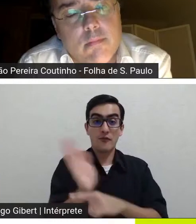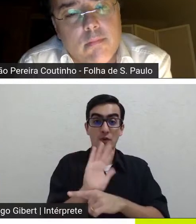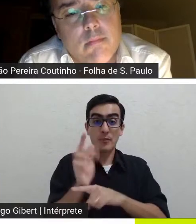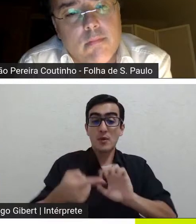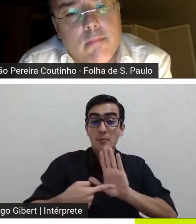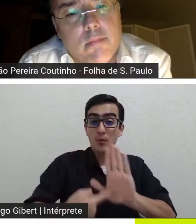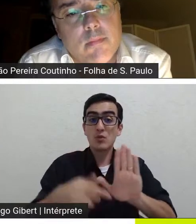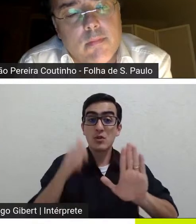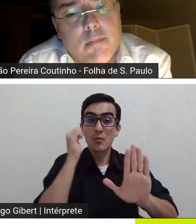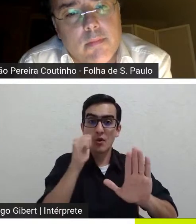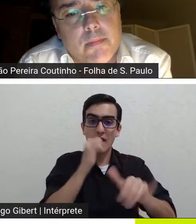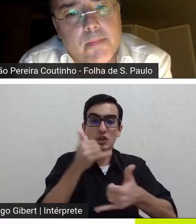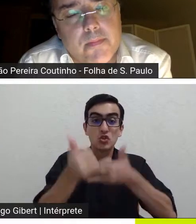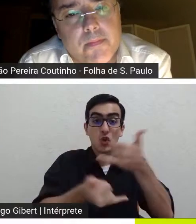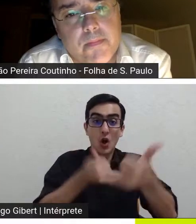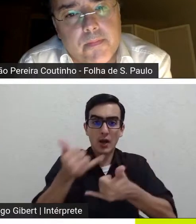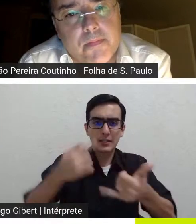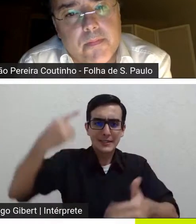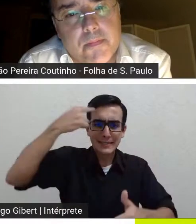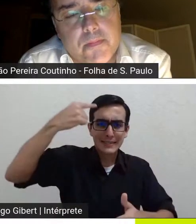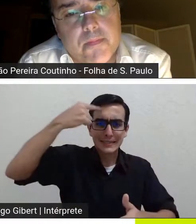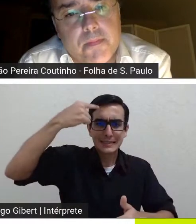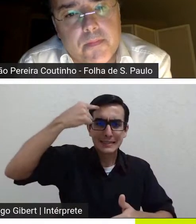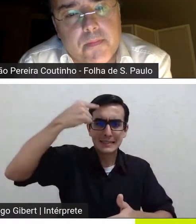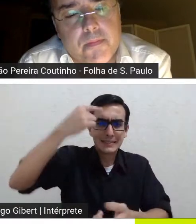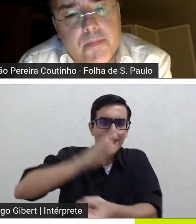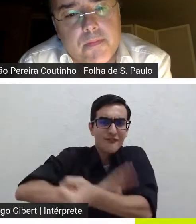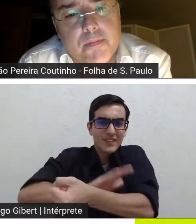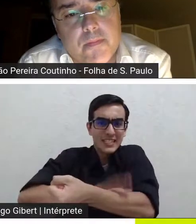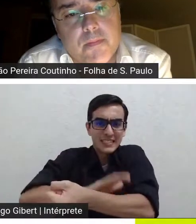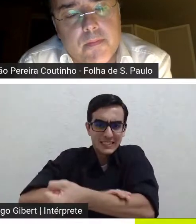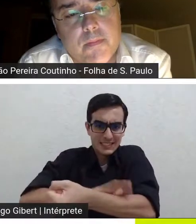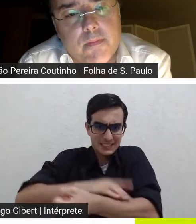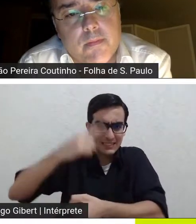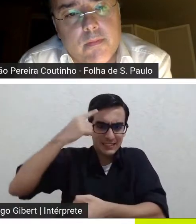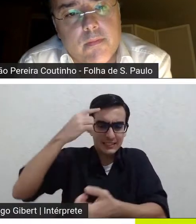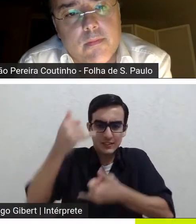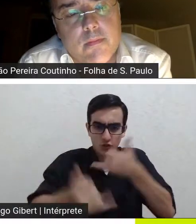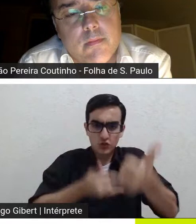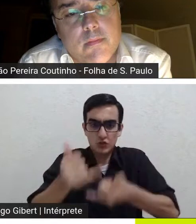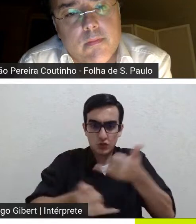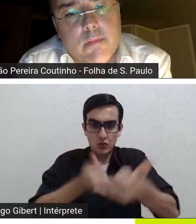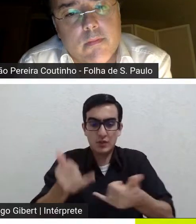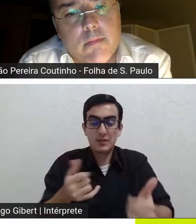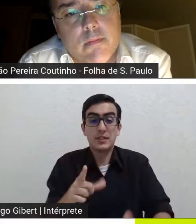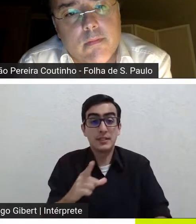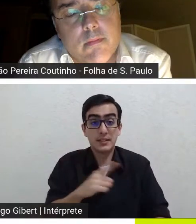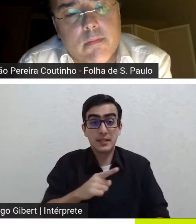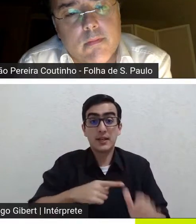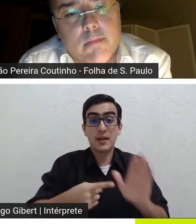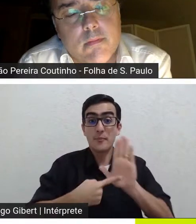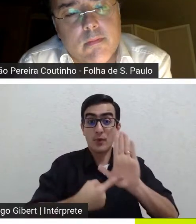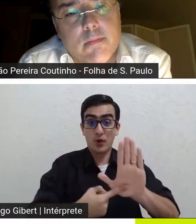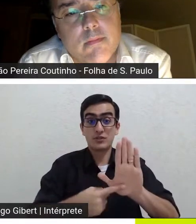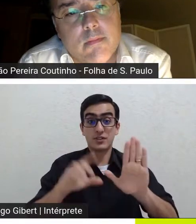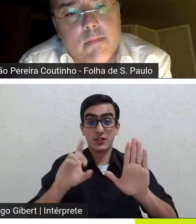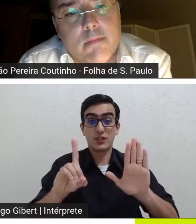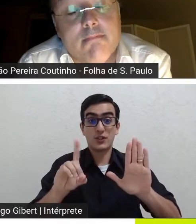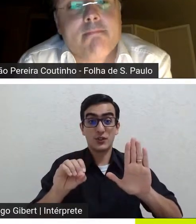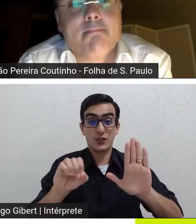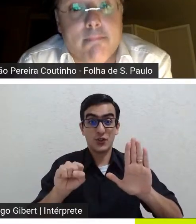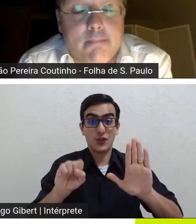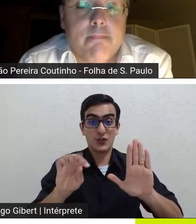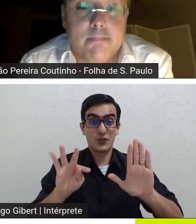que muitos dos personagens que são criados em cima do jogo tem o personagem do Dostoiévski no jogador como base